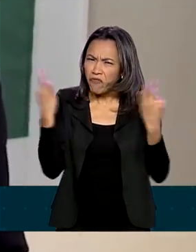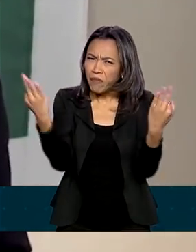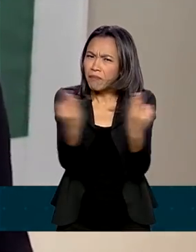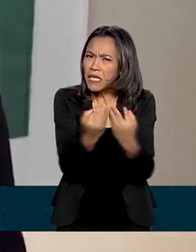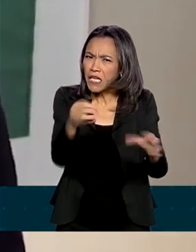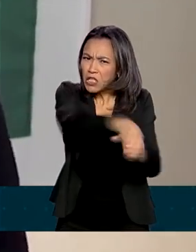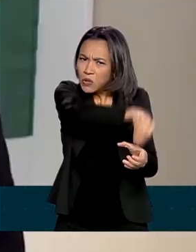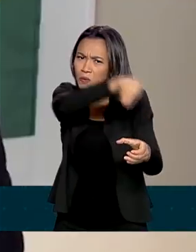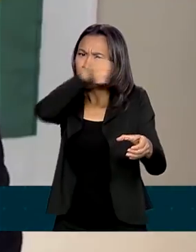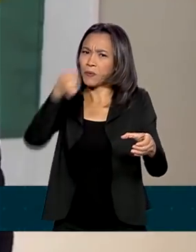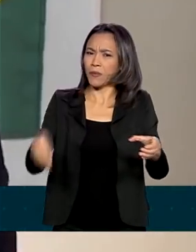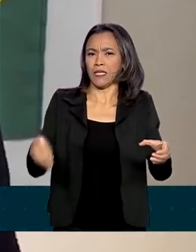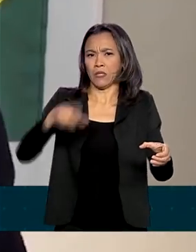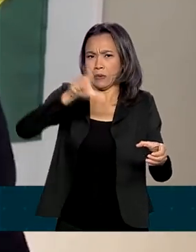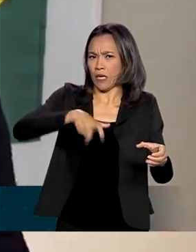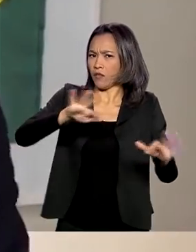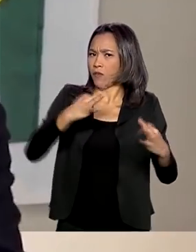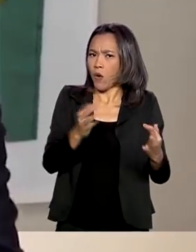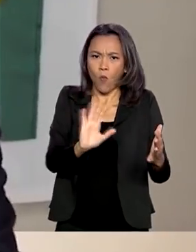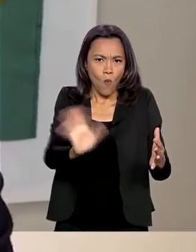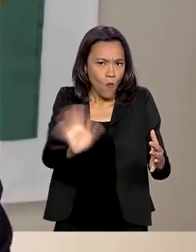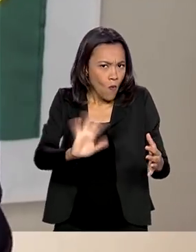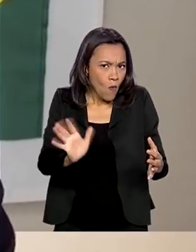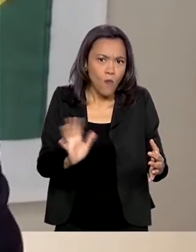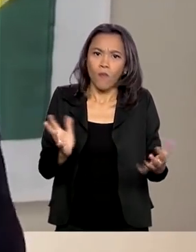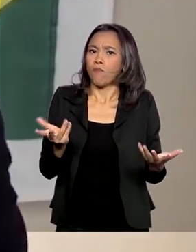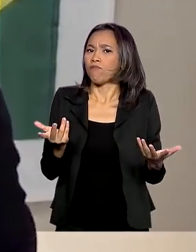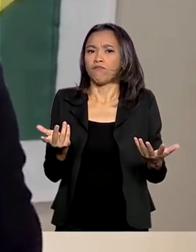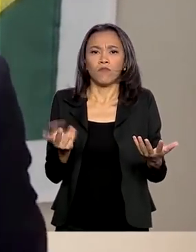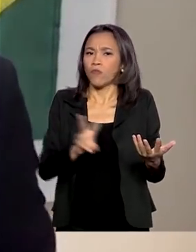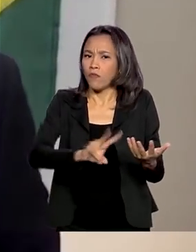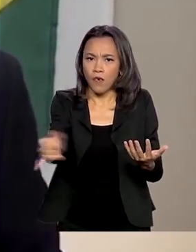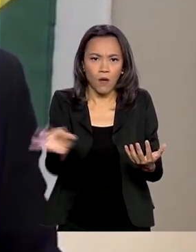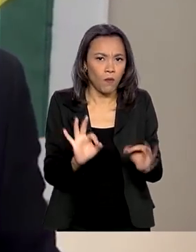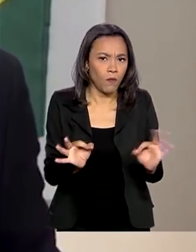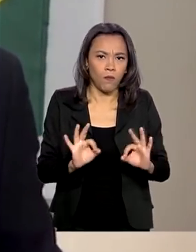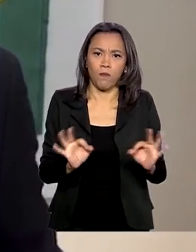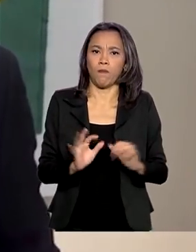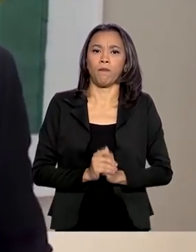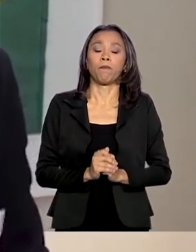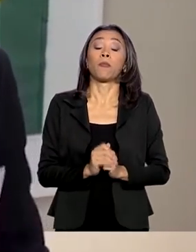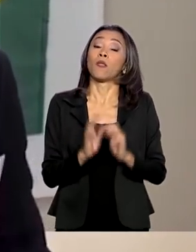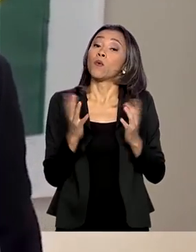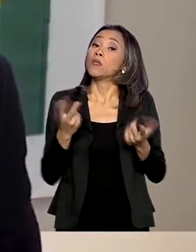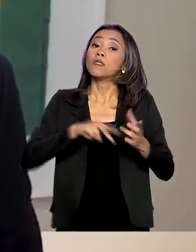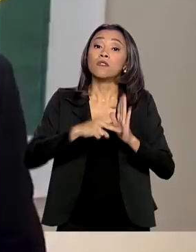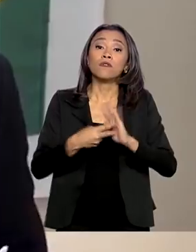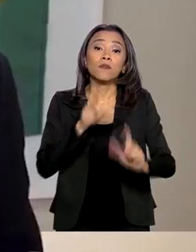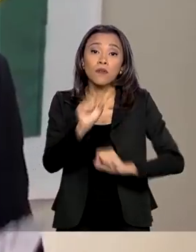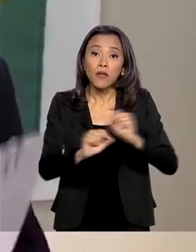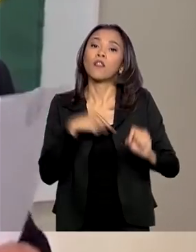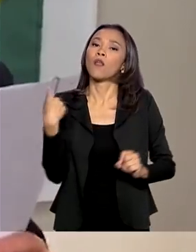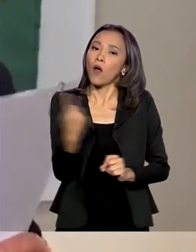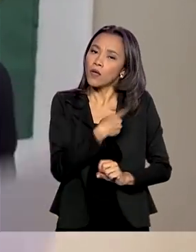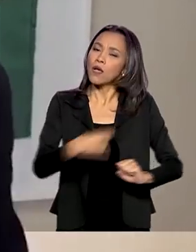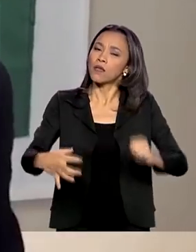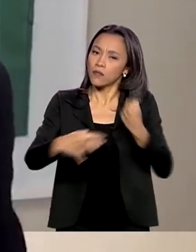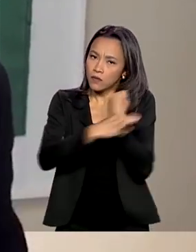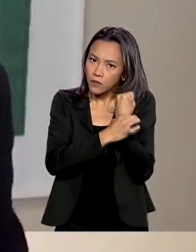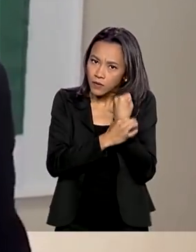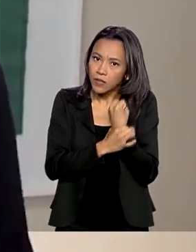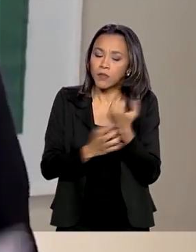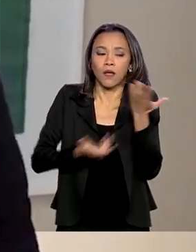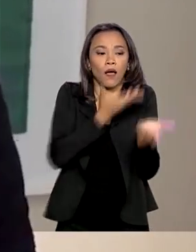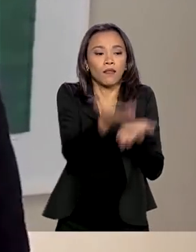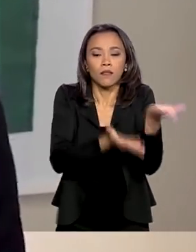excluída do programa Bolsa Família por nenhuma condicionalidade. Ou seja, nós garantimos o atendimento